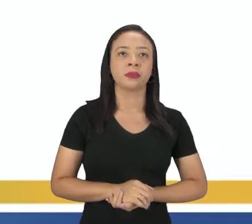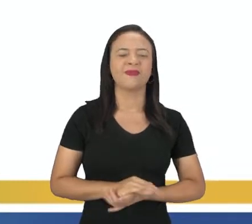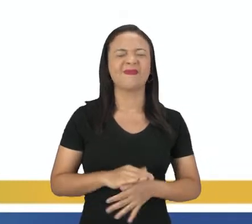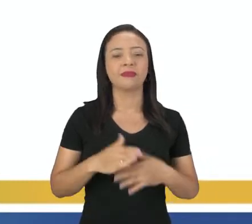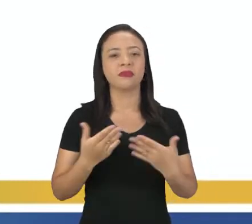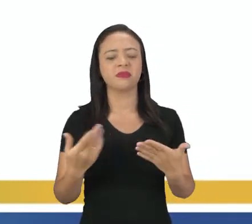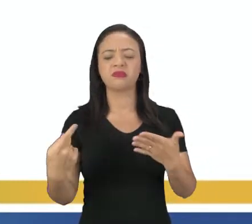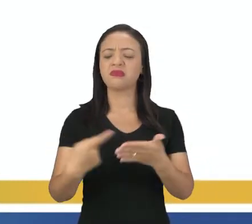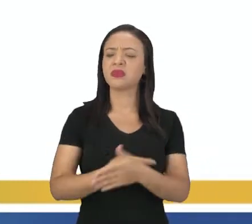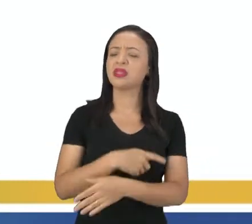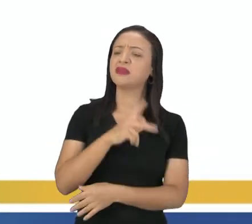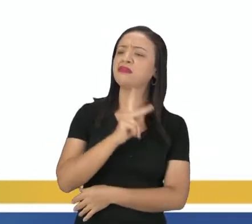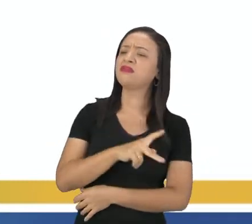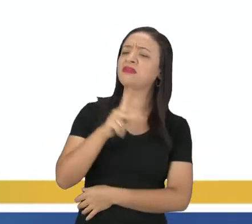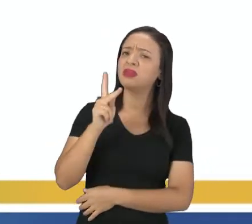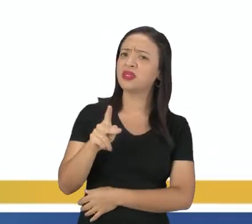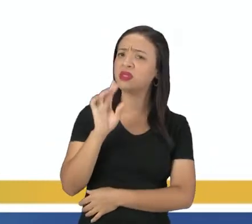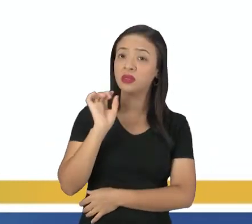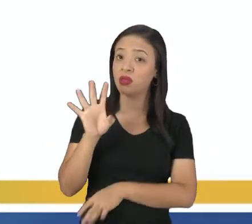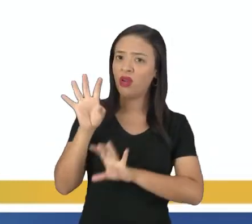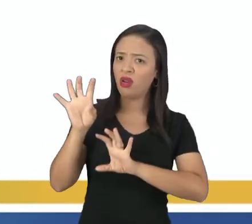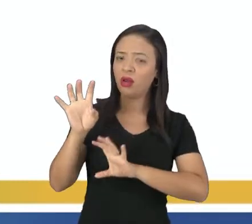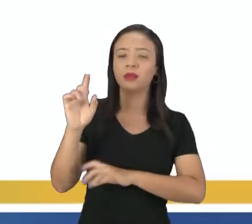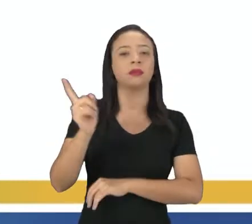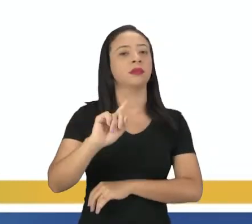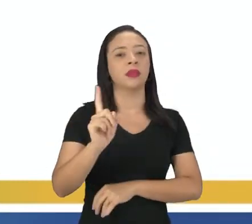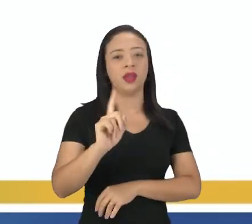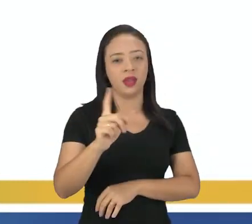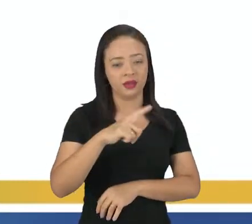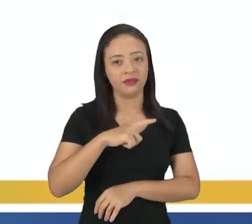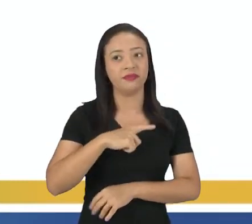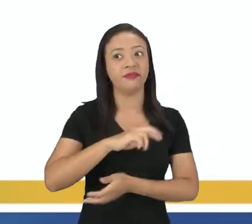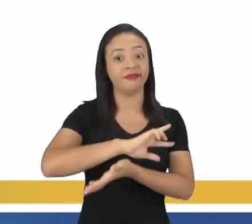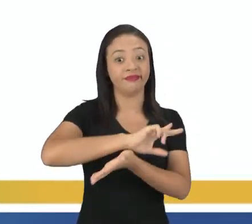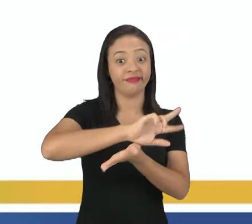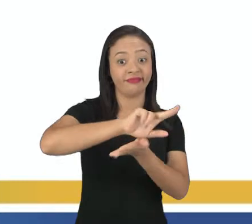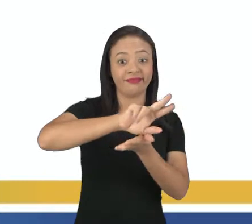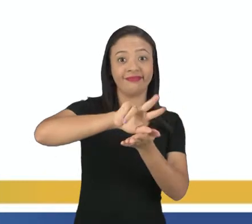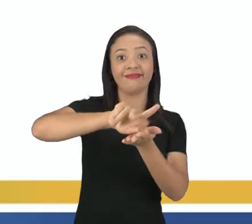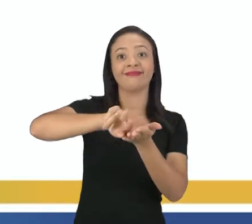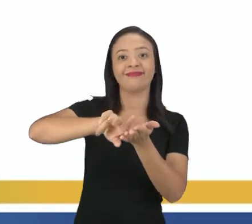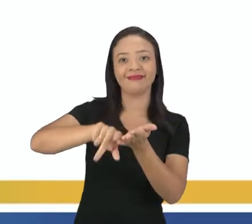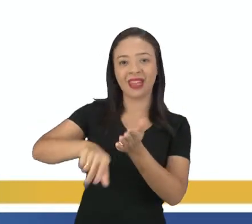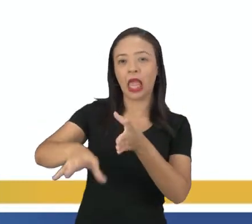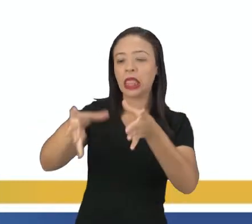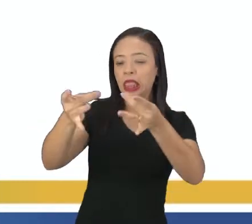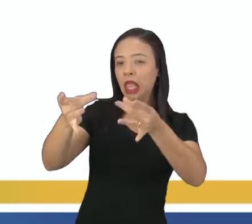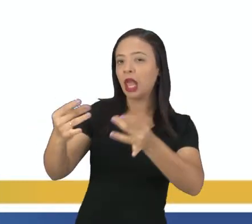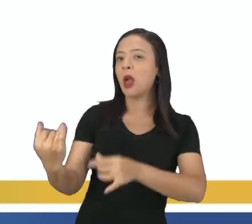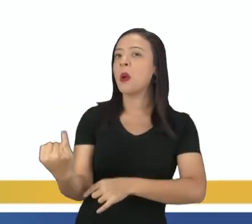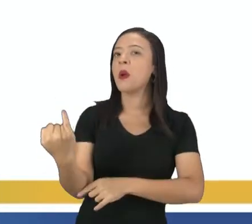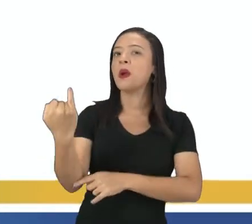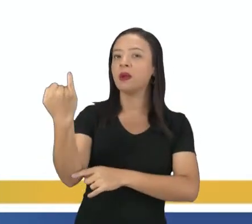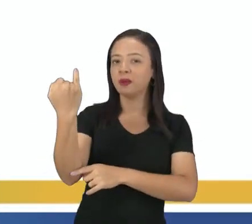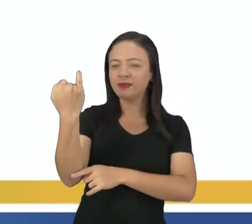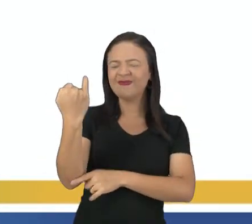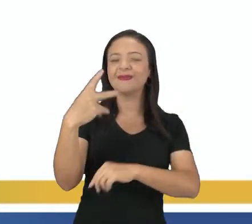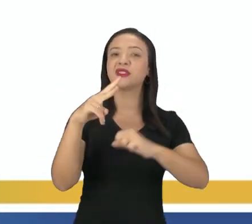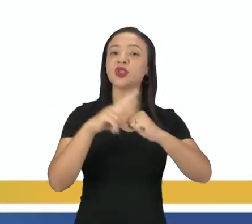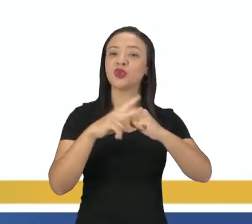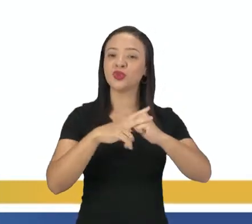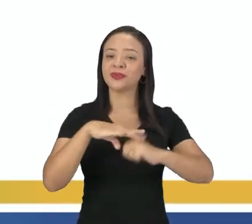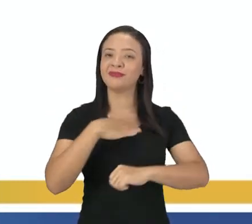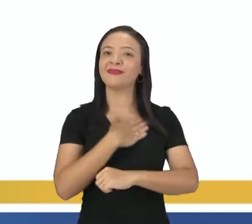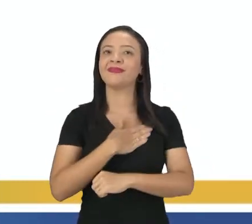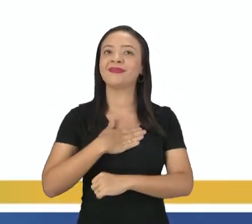Ah, professor, é só isso? Não, não é só isso. Ainda existe outro detalhezinho aqui, né, na questão do verbo